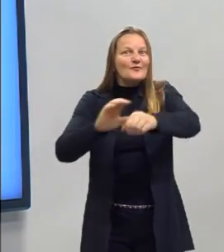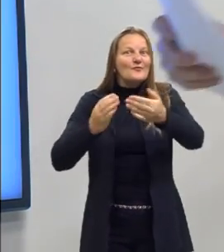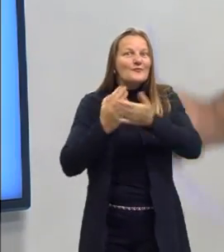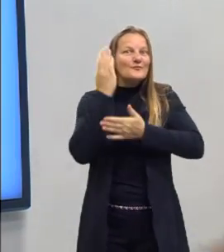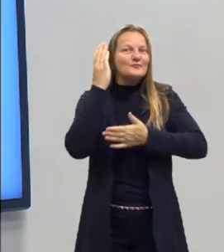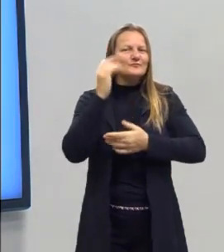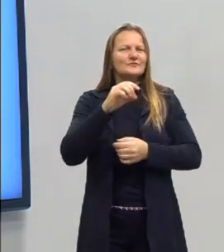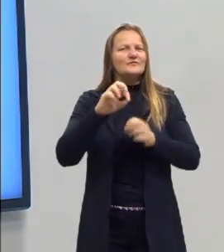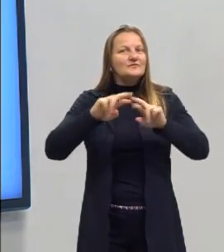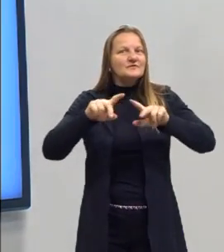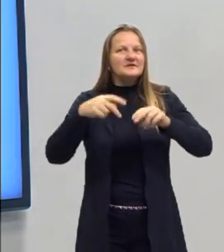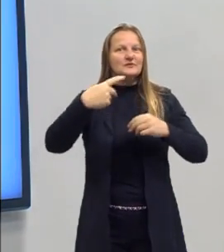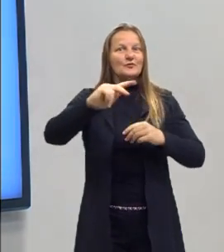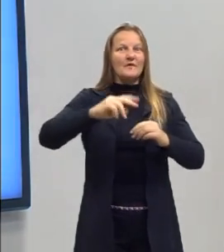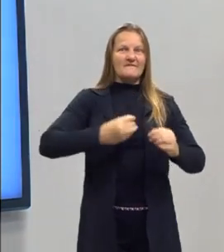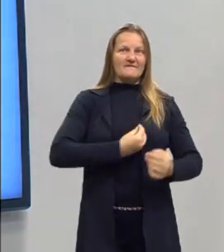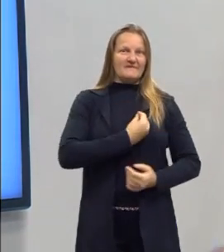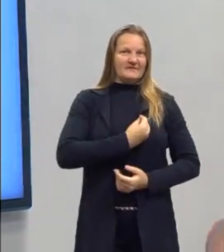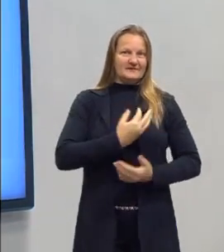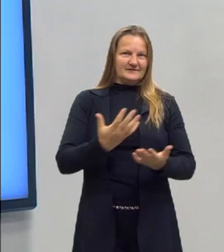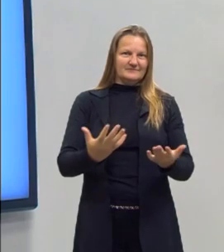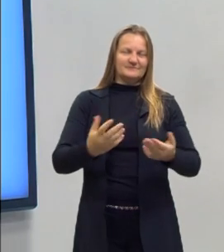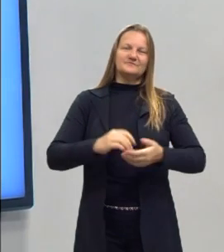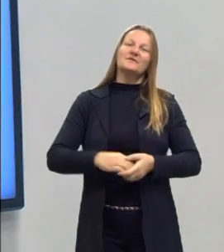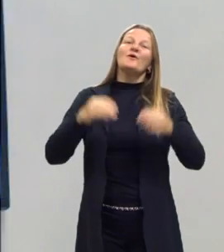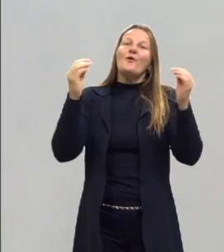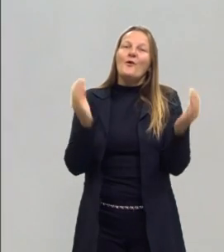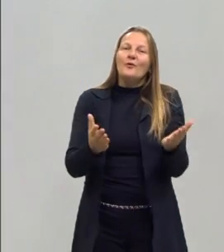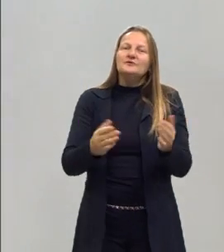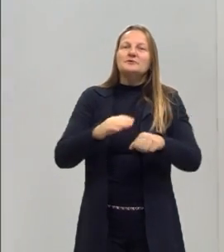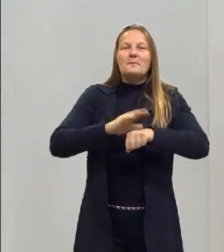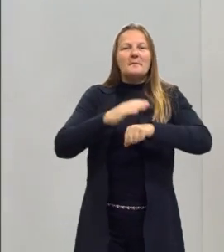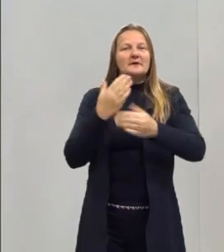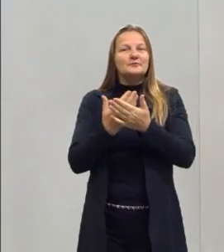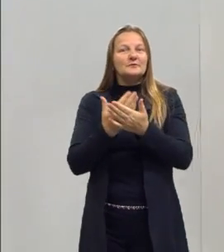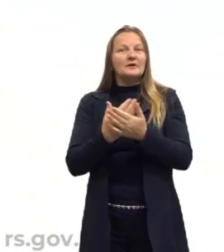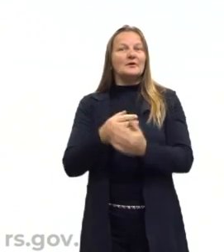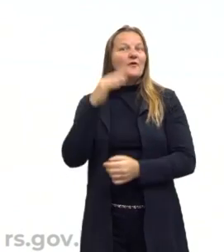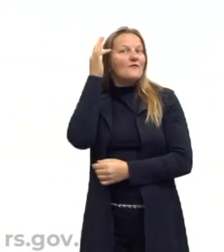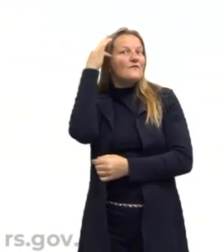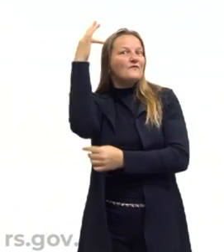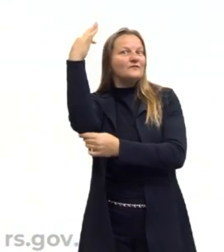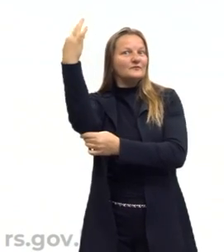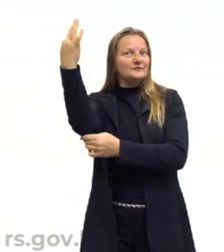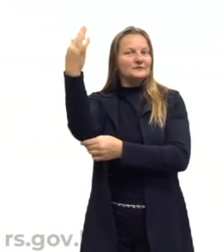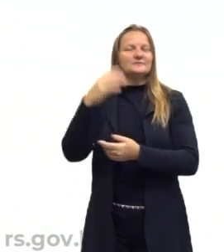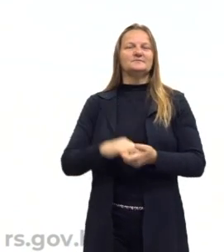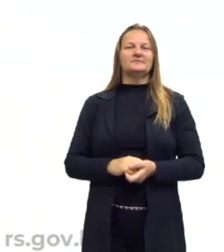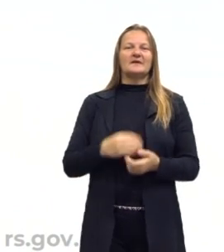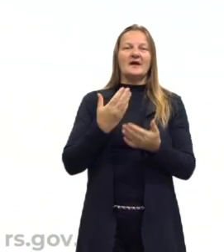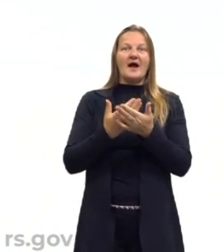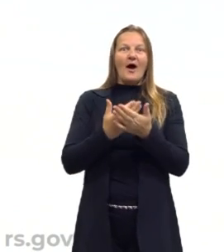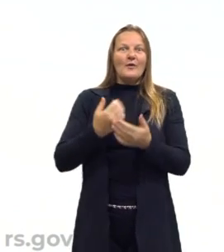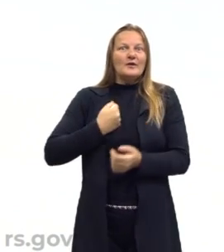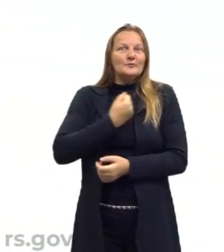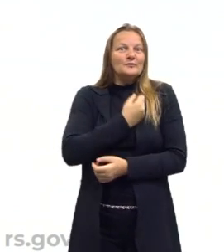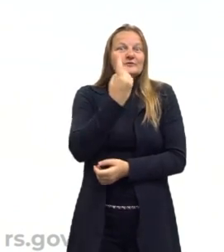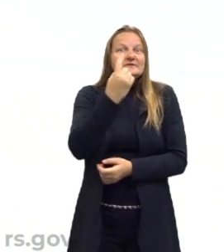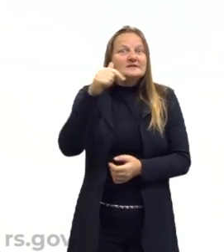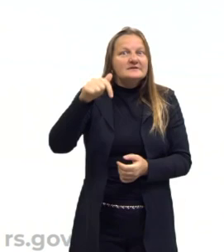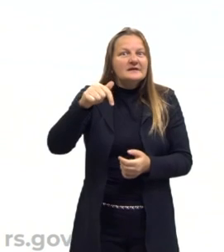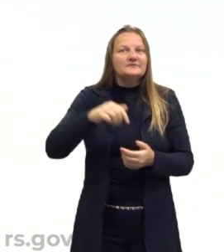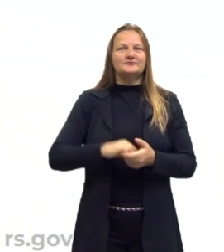o curso que vai fazer diferença na sua vida, ok? Hoje vamos mais uma aula de filosofia, nossa aula já de número 17,